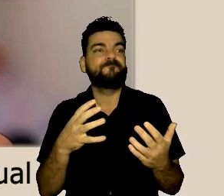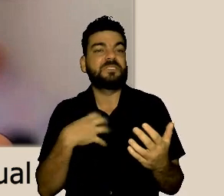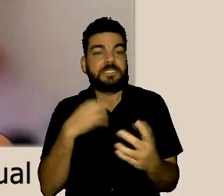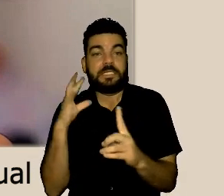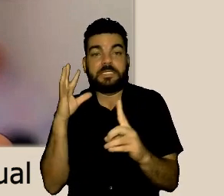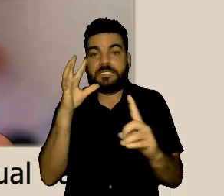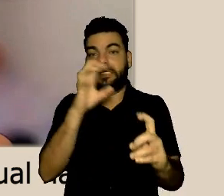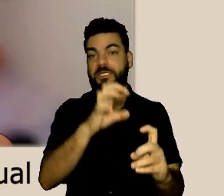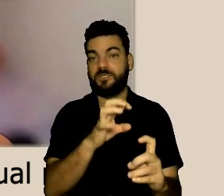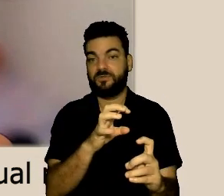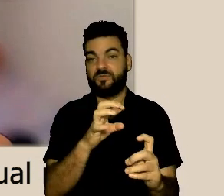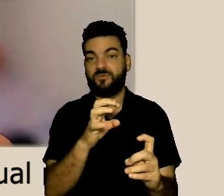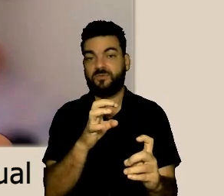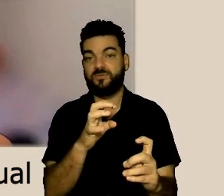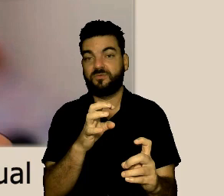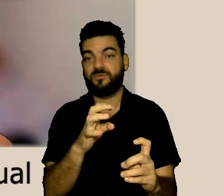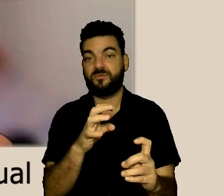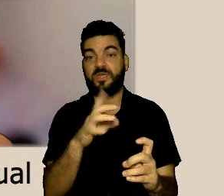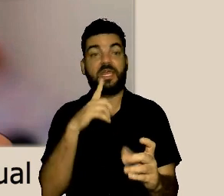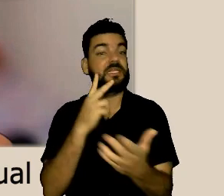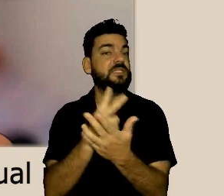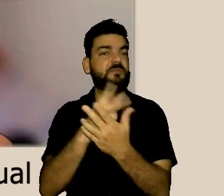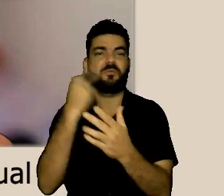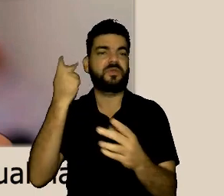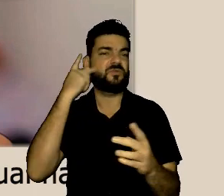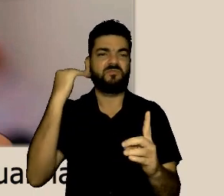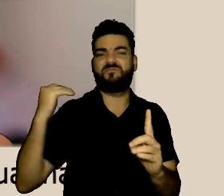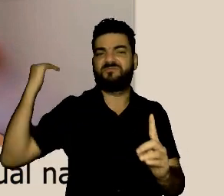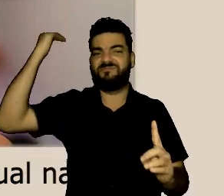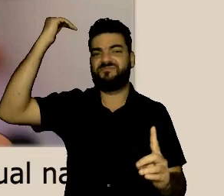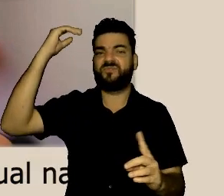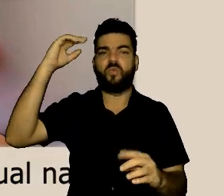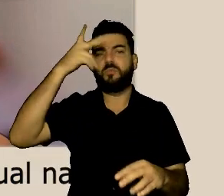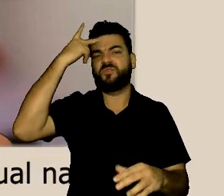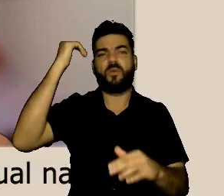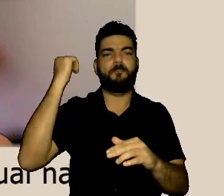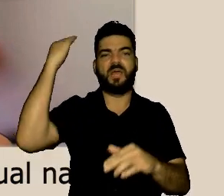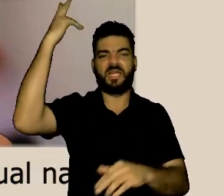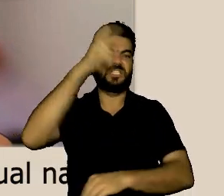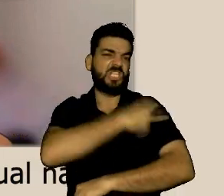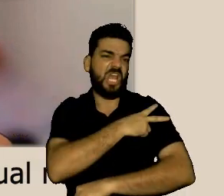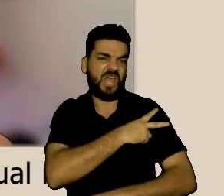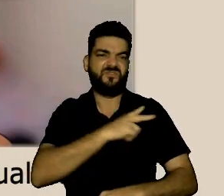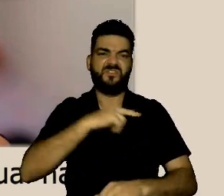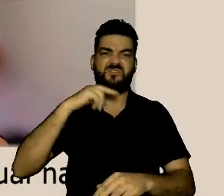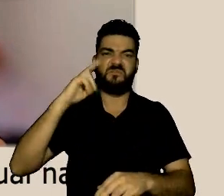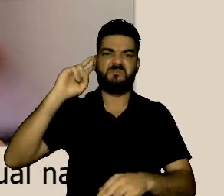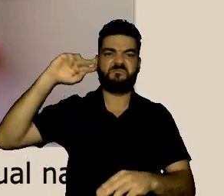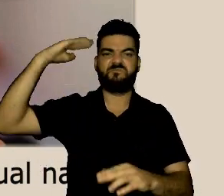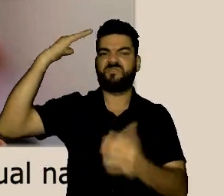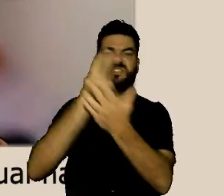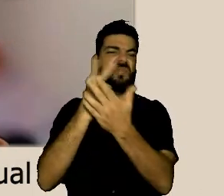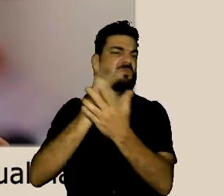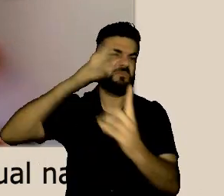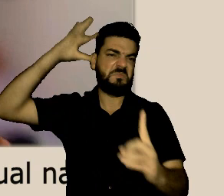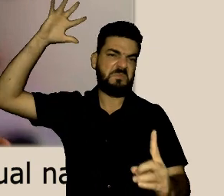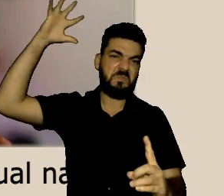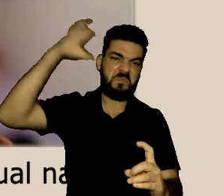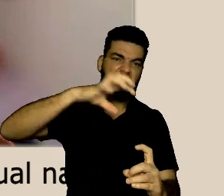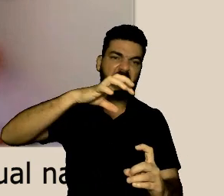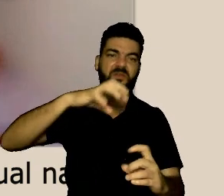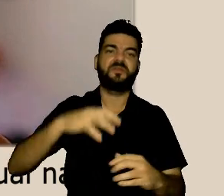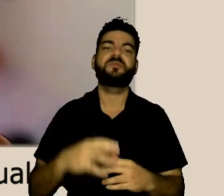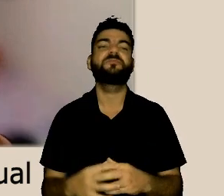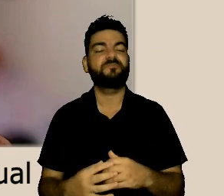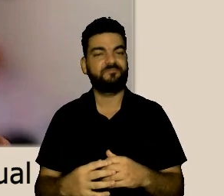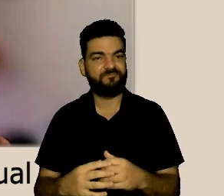qualquer risco qualquer ato de assédio vem justamente ou de um procurador de